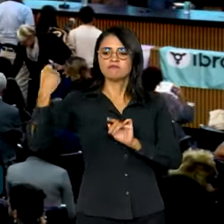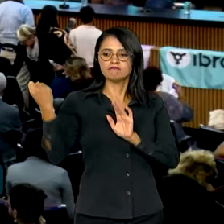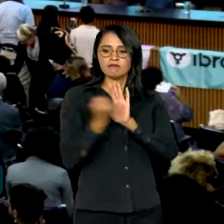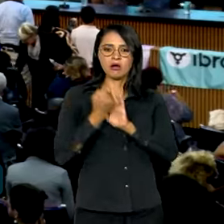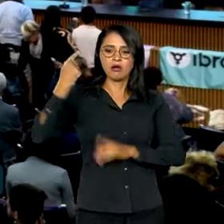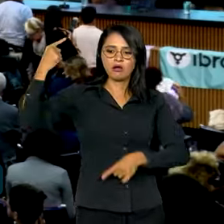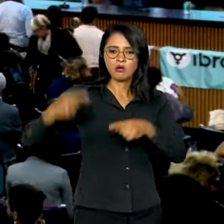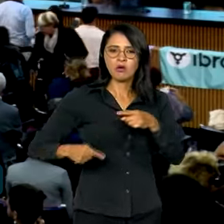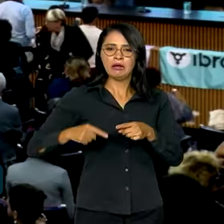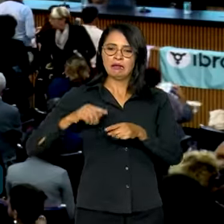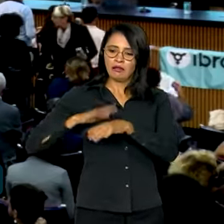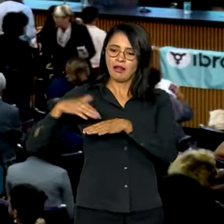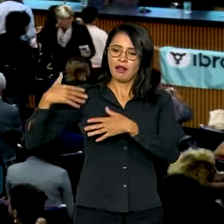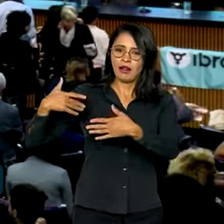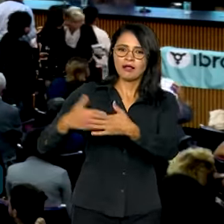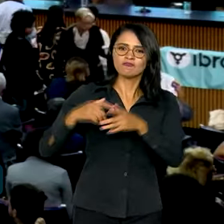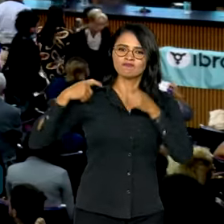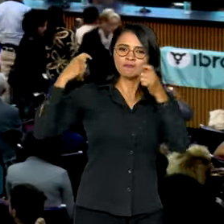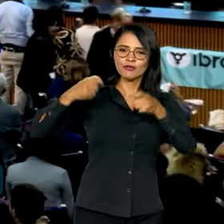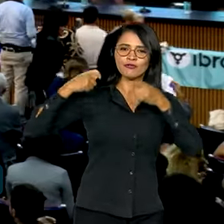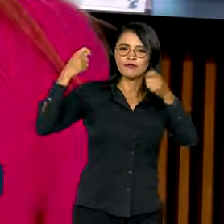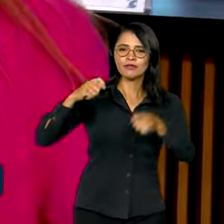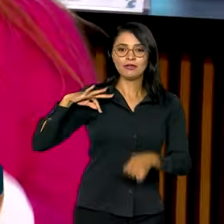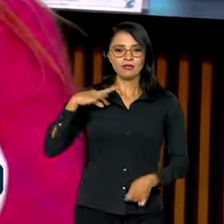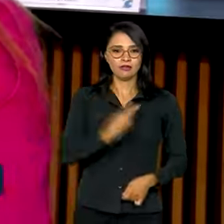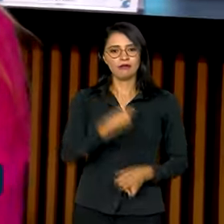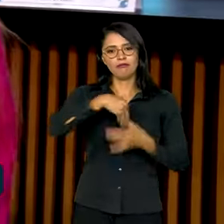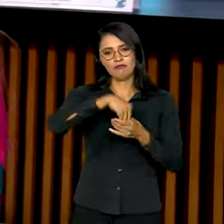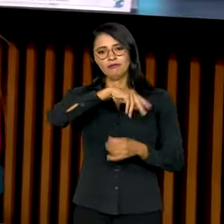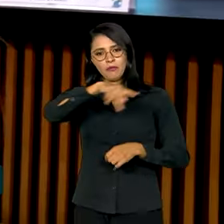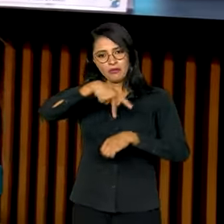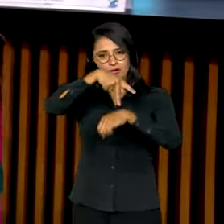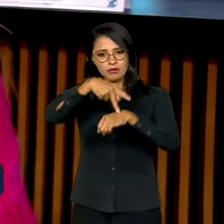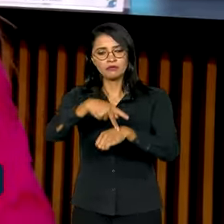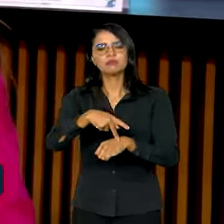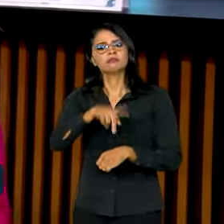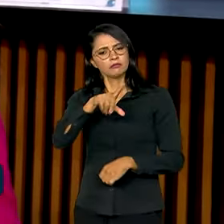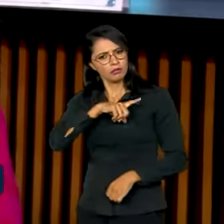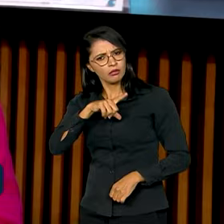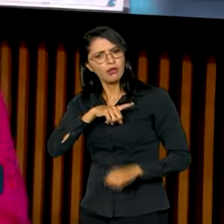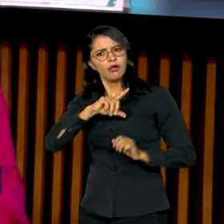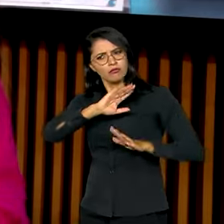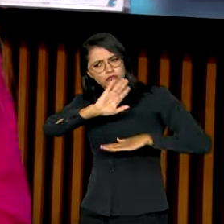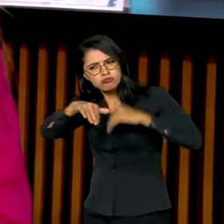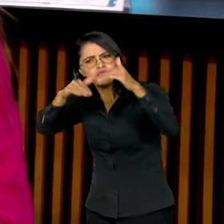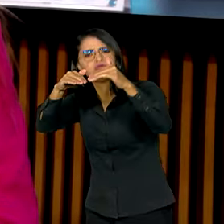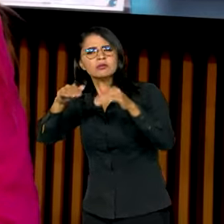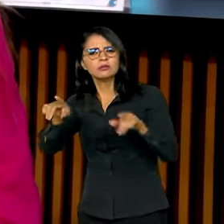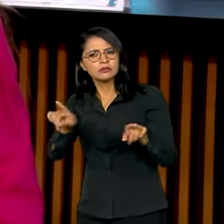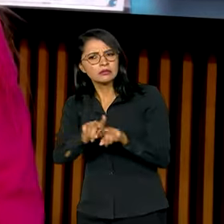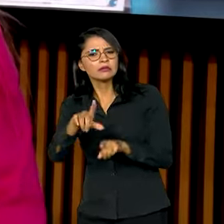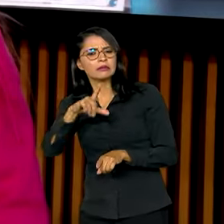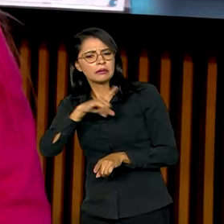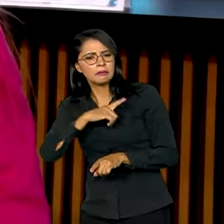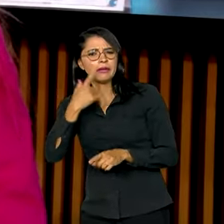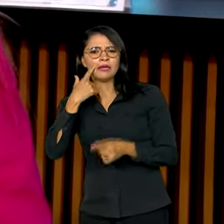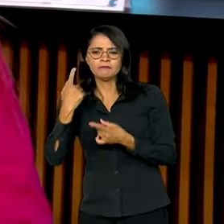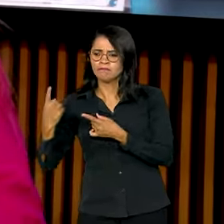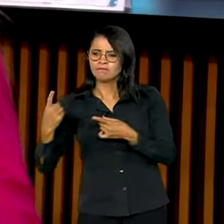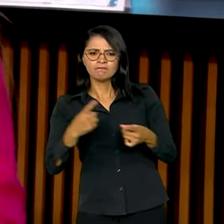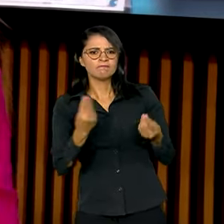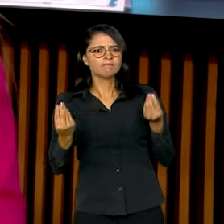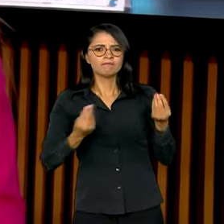na longa trajetória do ativismo trans no país. Há um avanço, há também uma reação violenta